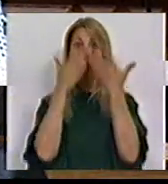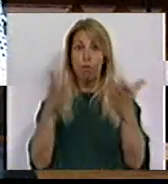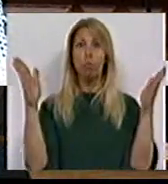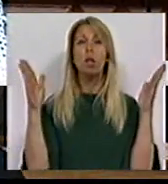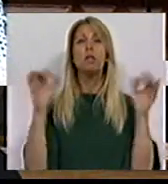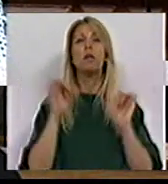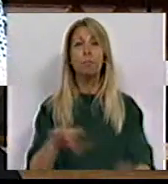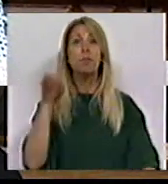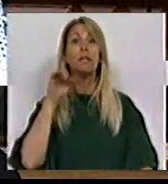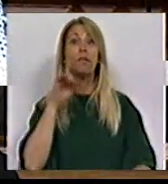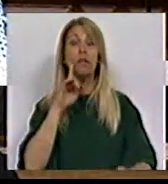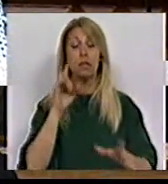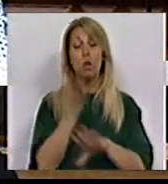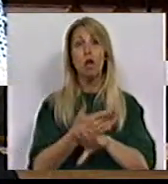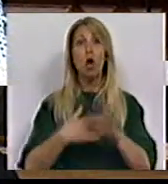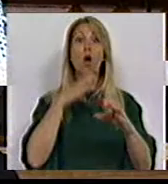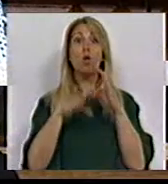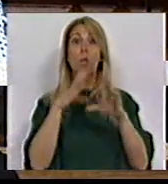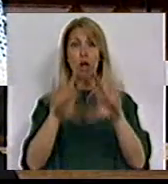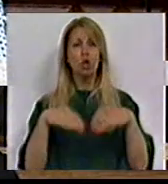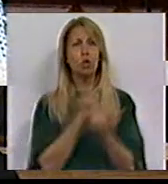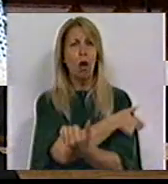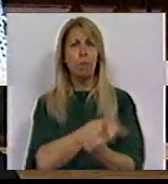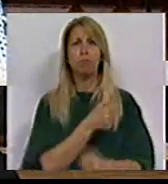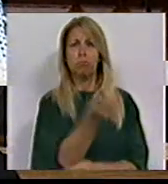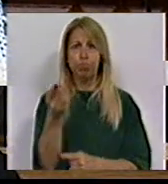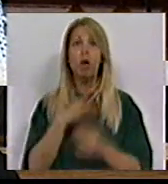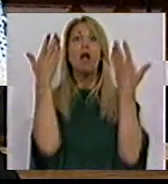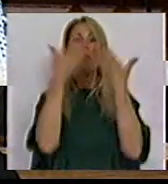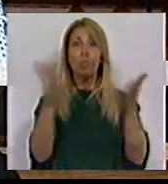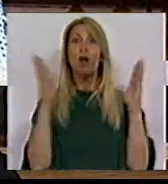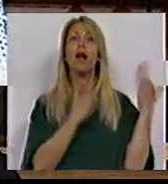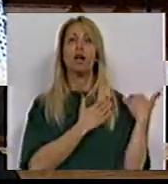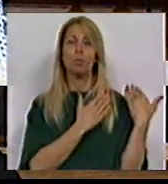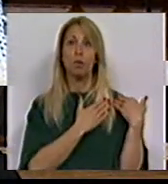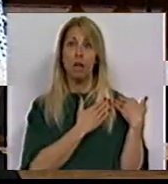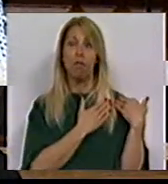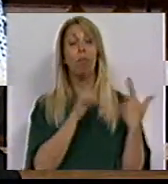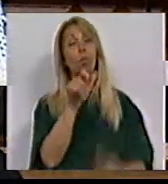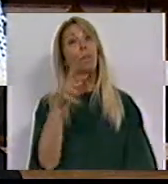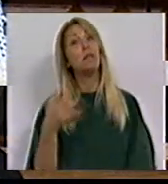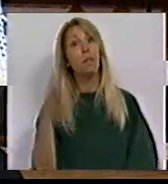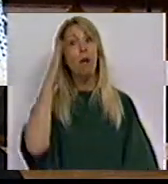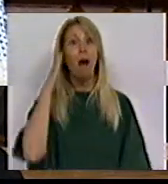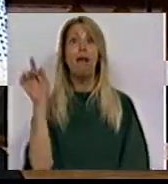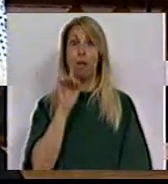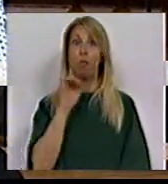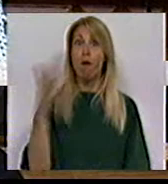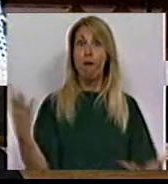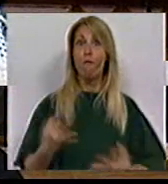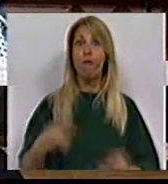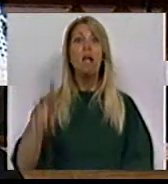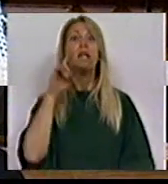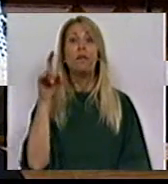é a defesa de um setor de comunicação social pluralista, democrático e responsável. Para o PCP é importante a